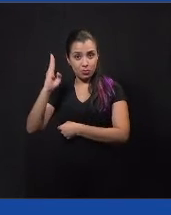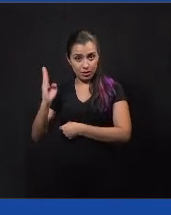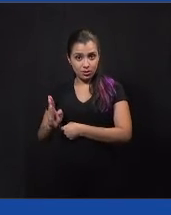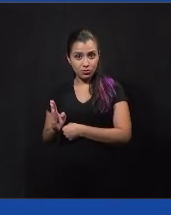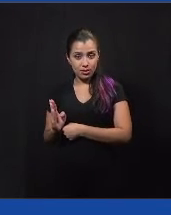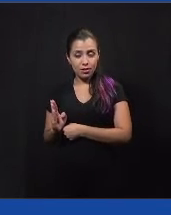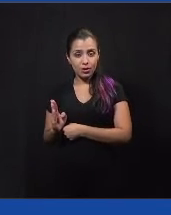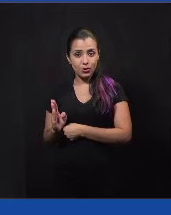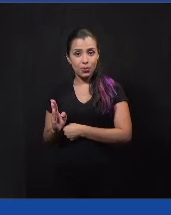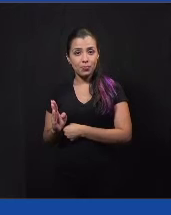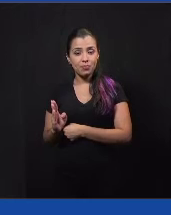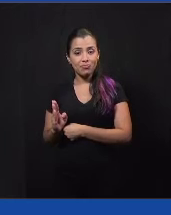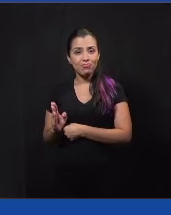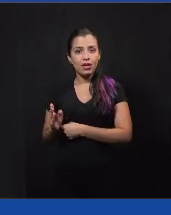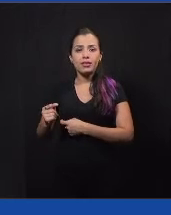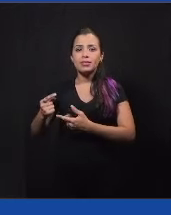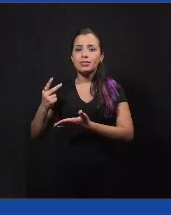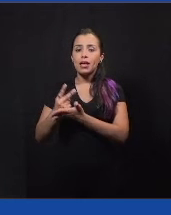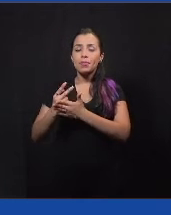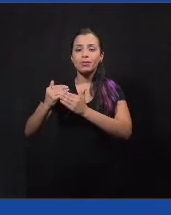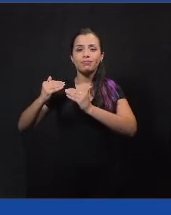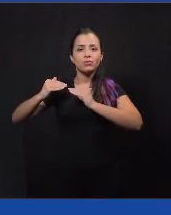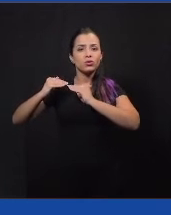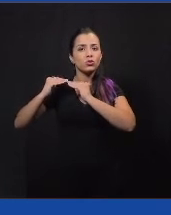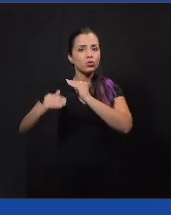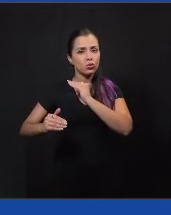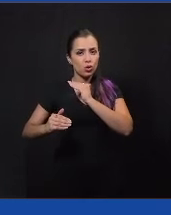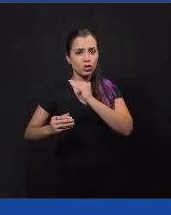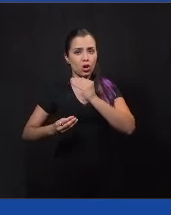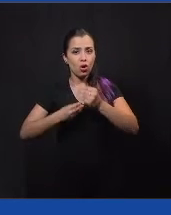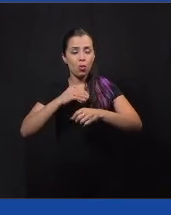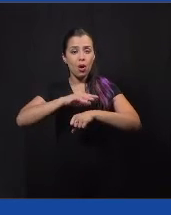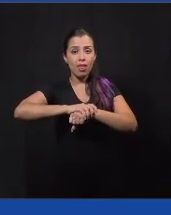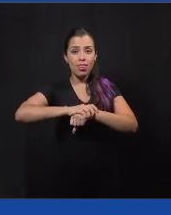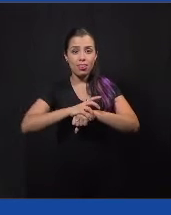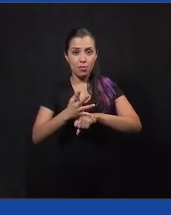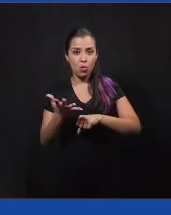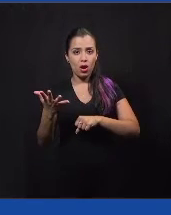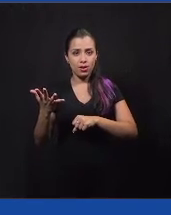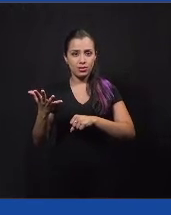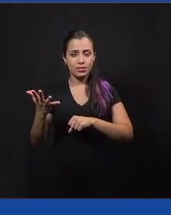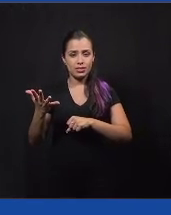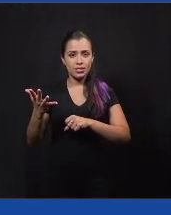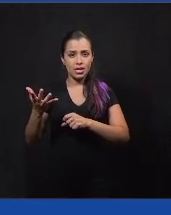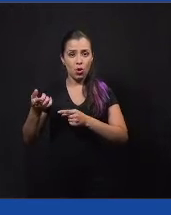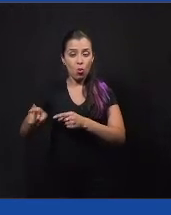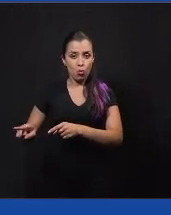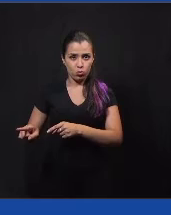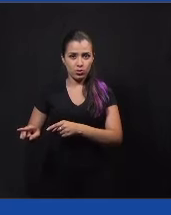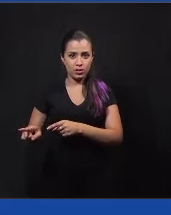levando, discordam totalmente na flexibilização da democracia, ou seja, eles valorizam mais, eles reconhecem a importância desses valores